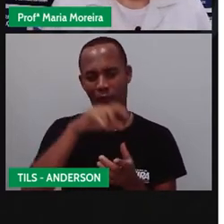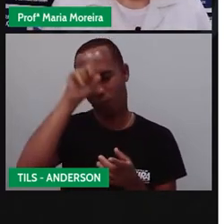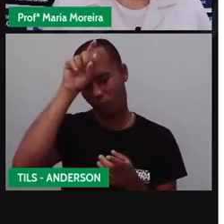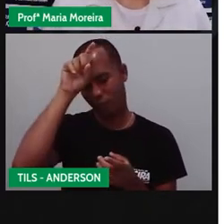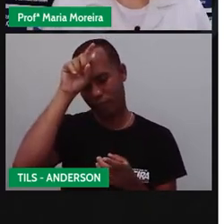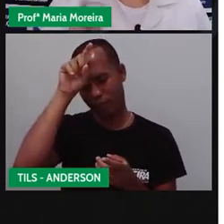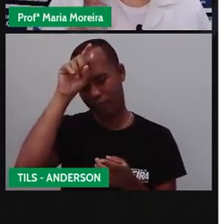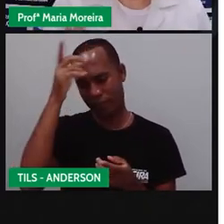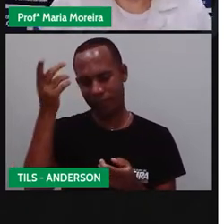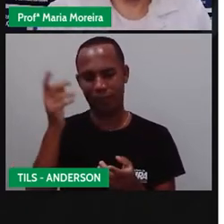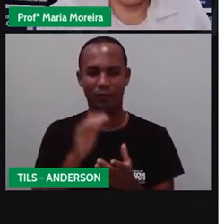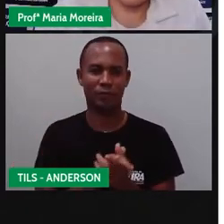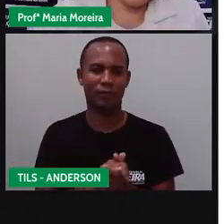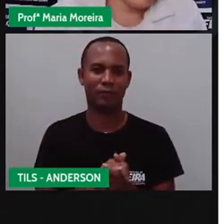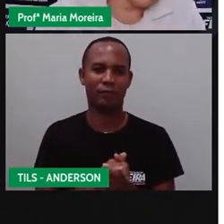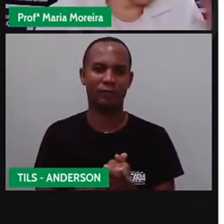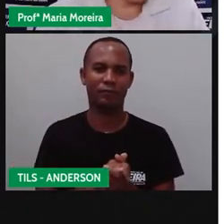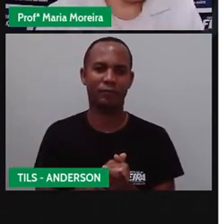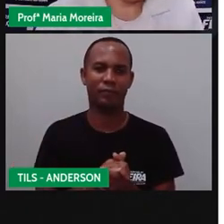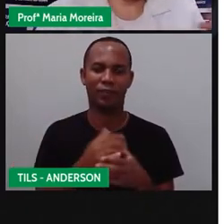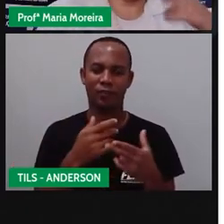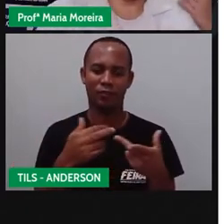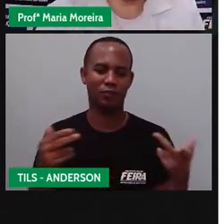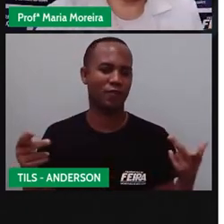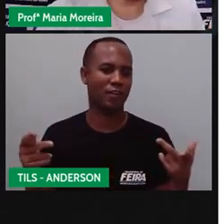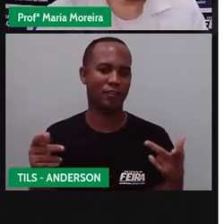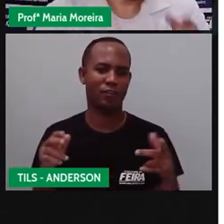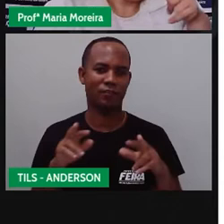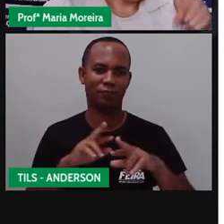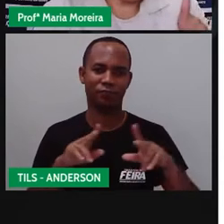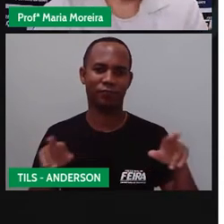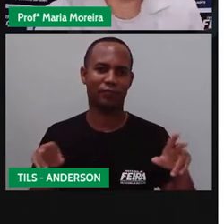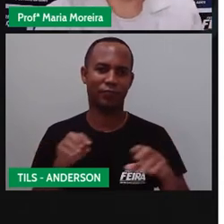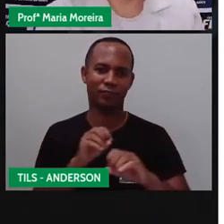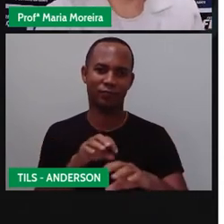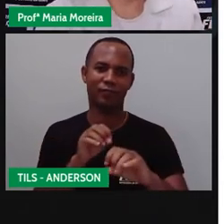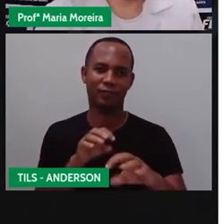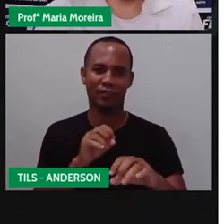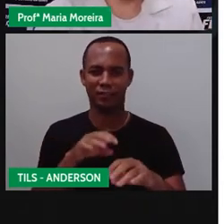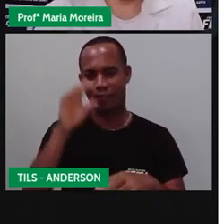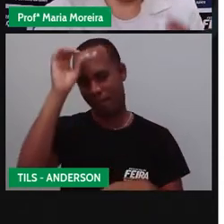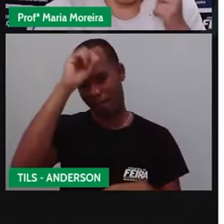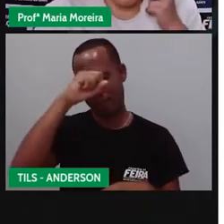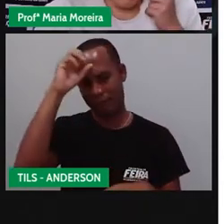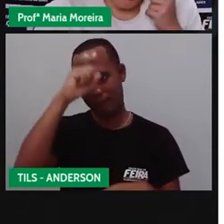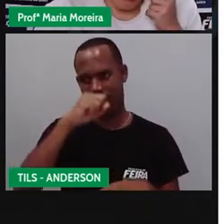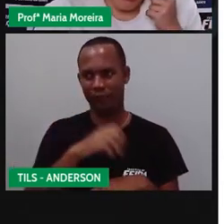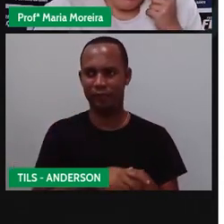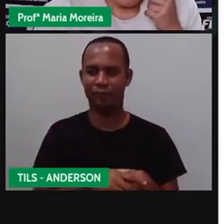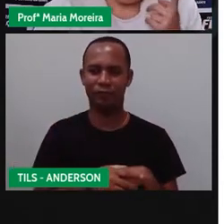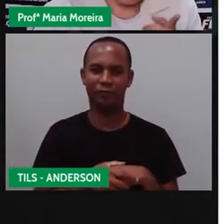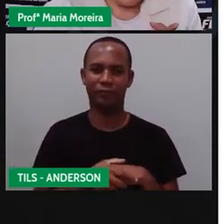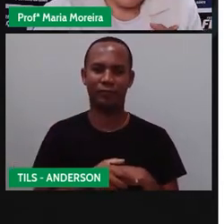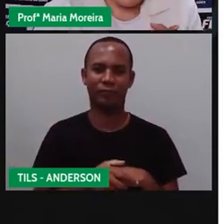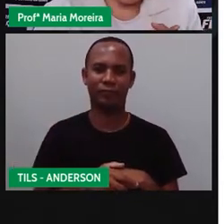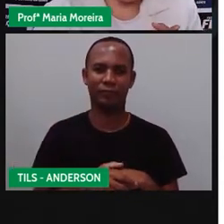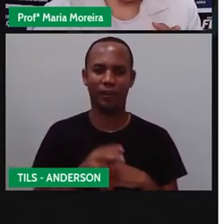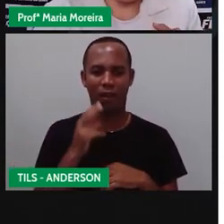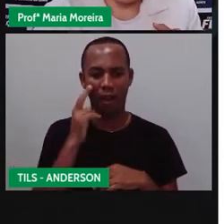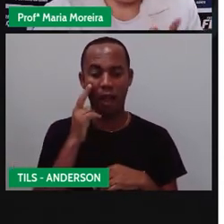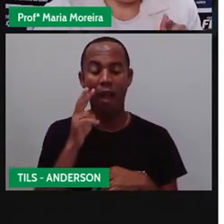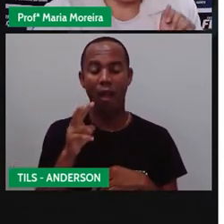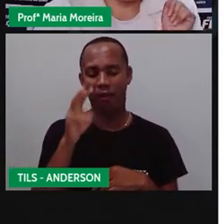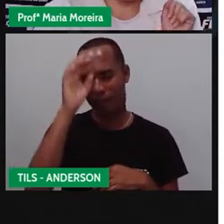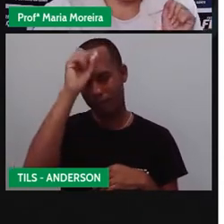egípcio, Egito. Certo? E tantos outros símbolos que Anderson vai ensinando, e que a Pramaria, durante a aula, ela vai o quê? Ó, prestando atenção.